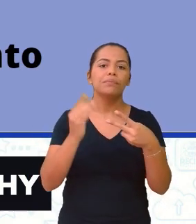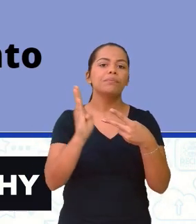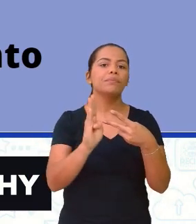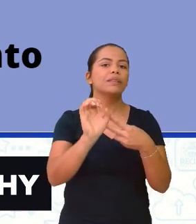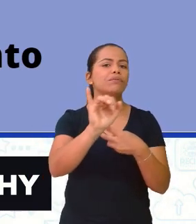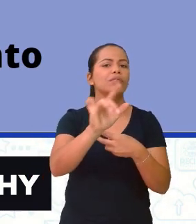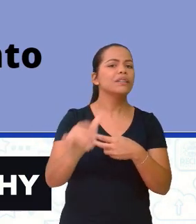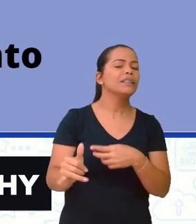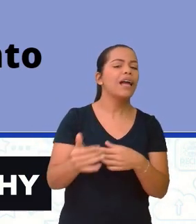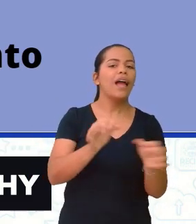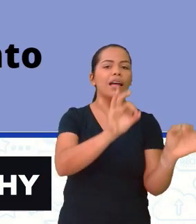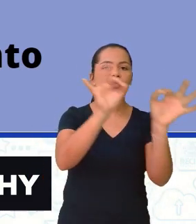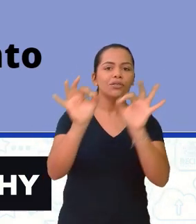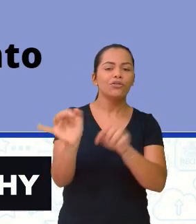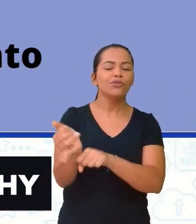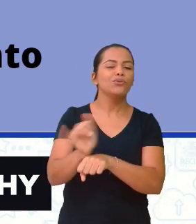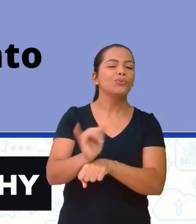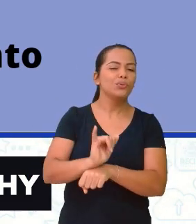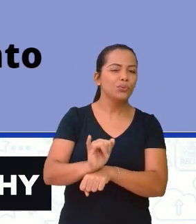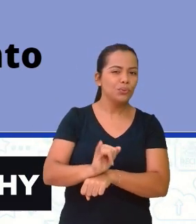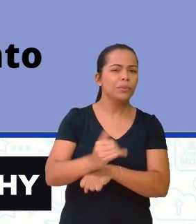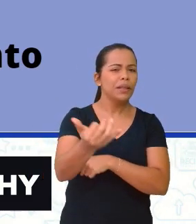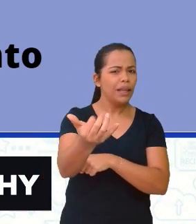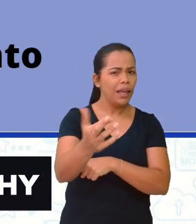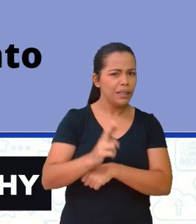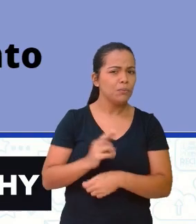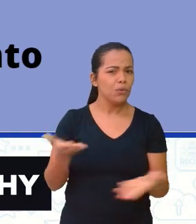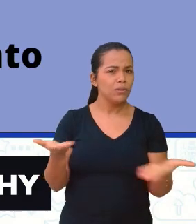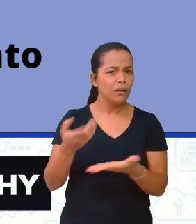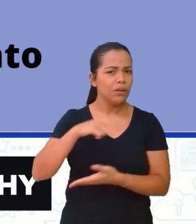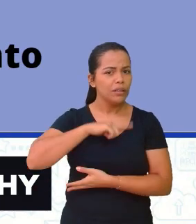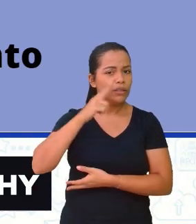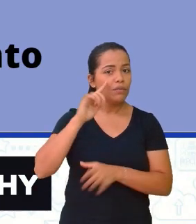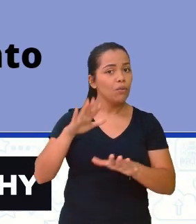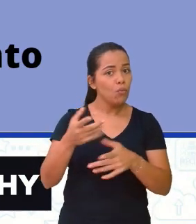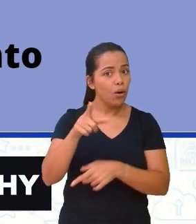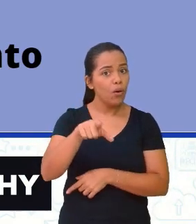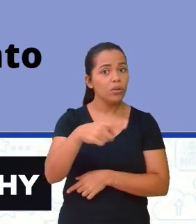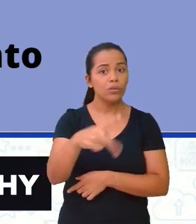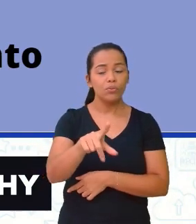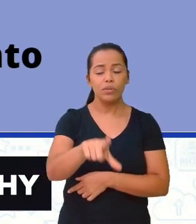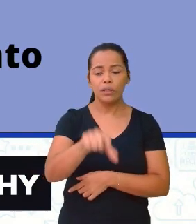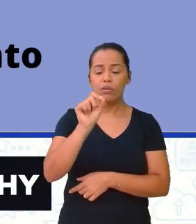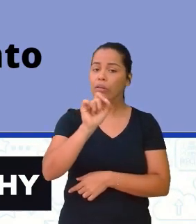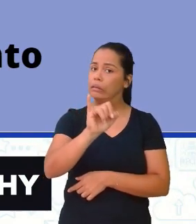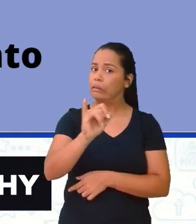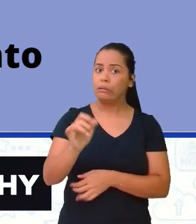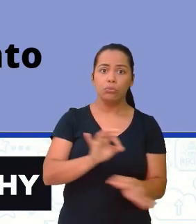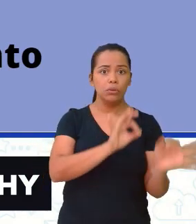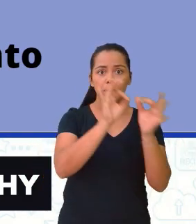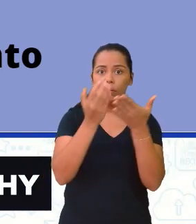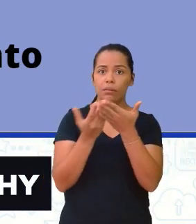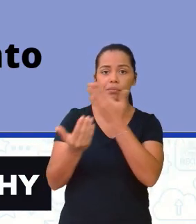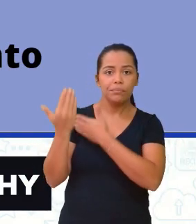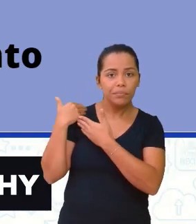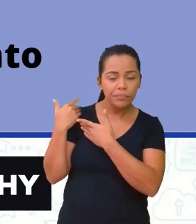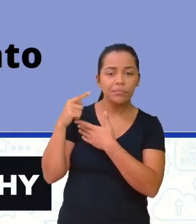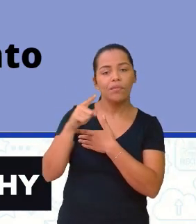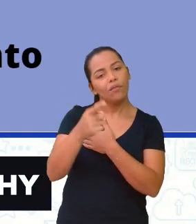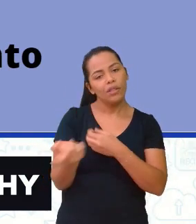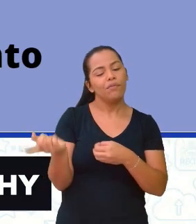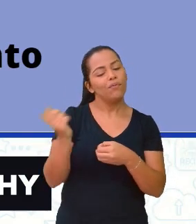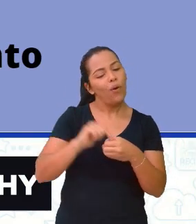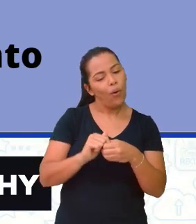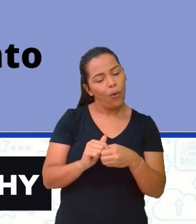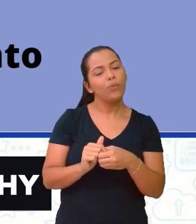responde nesse momento também. Nós vamos dar uma olhadinha e ver qual foi a sua opção. Se não assistiu a aula anterior, volta para